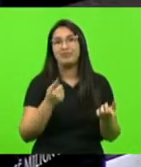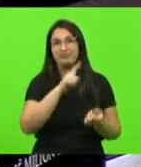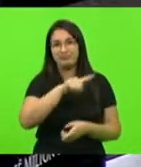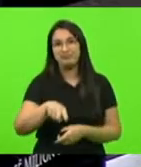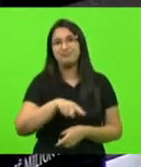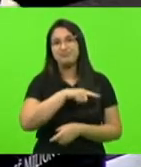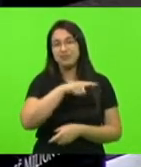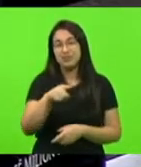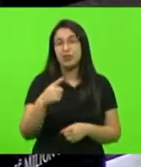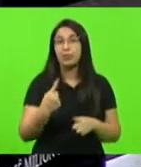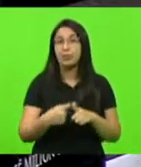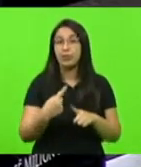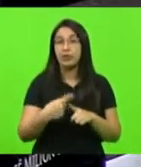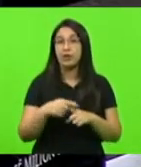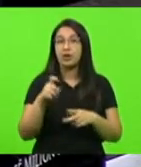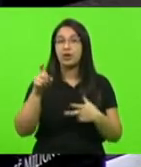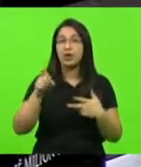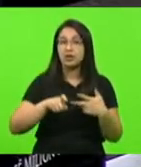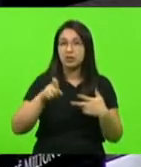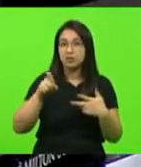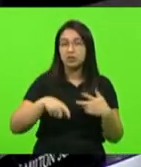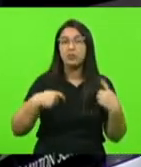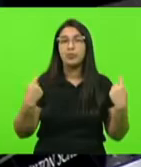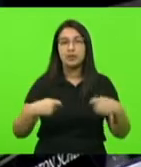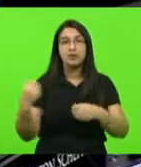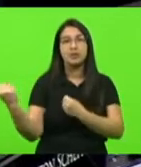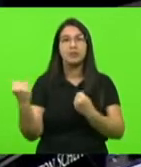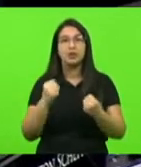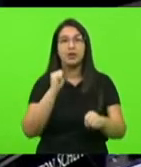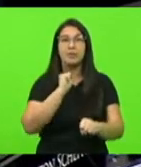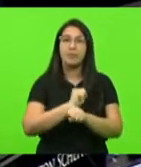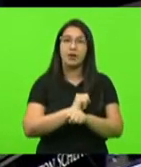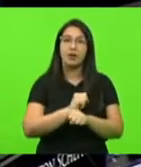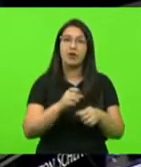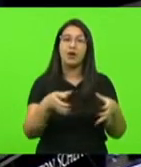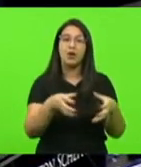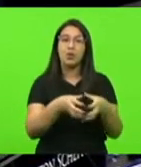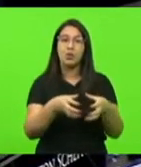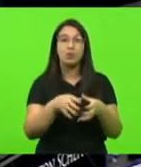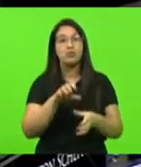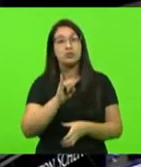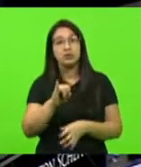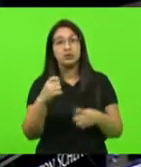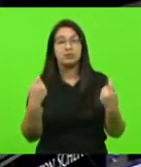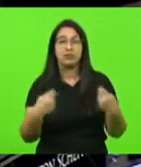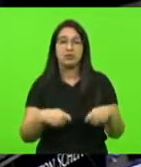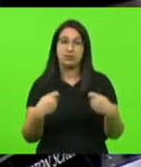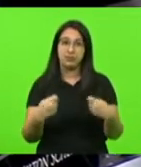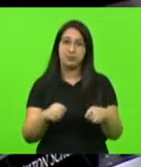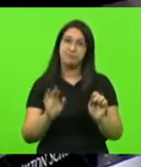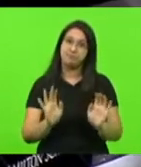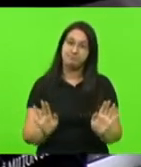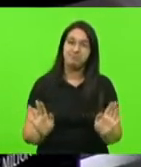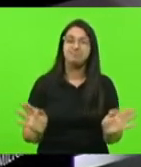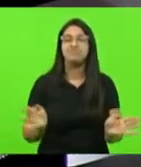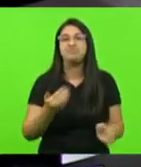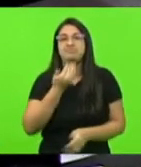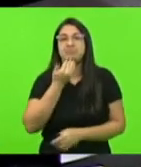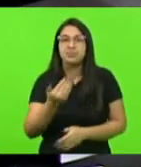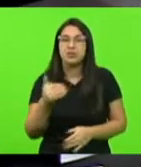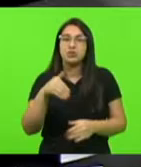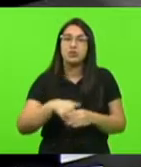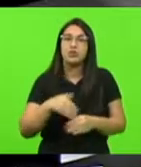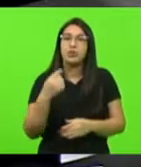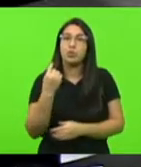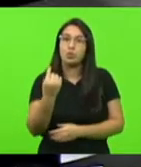no meio de uma pandemia, tem sim que ter poder de parar um setor se isso for necessário. Portanto, eu peço, voto um,